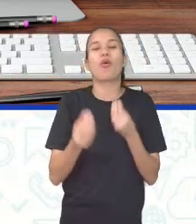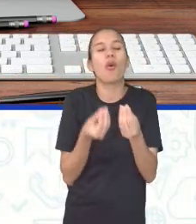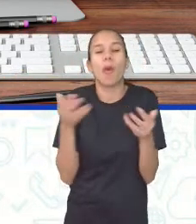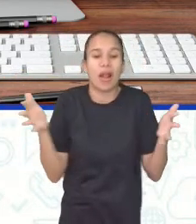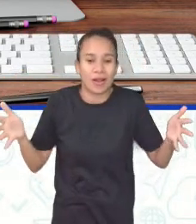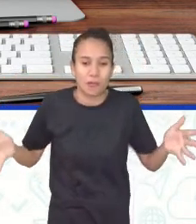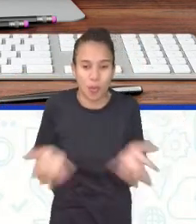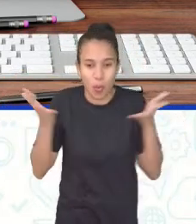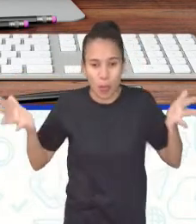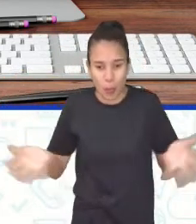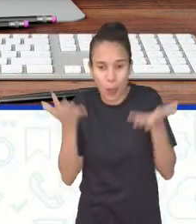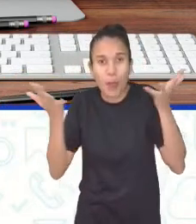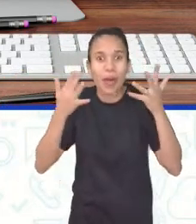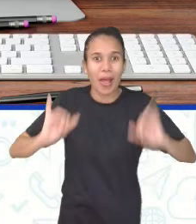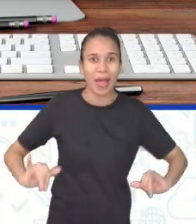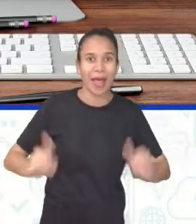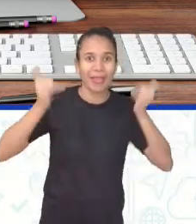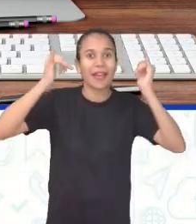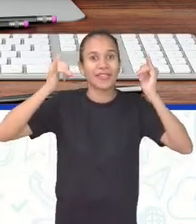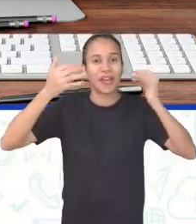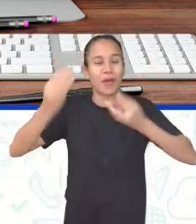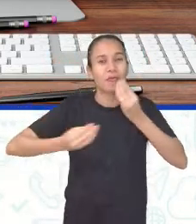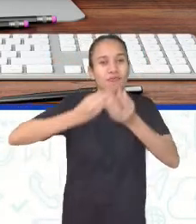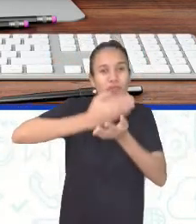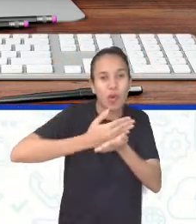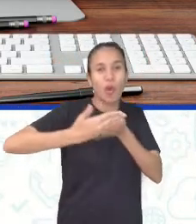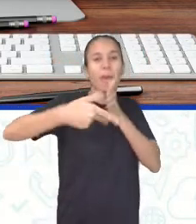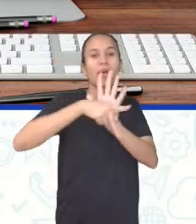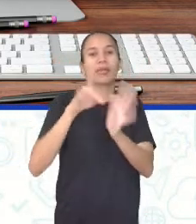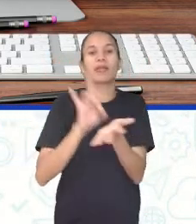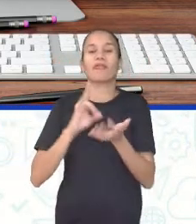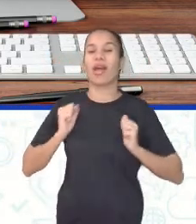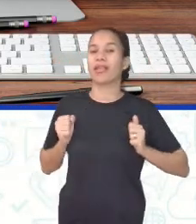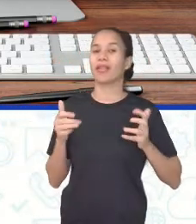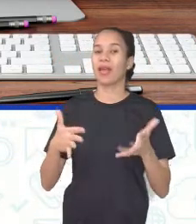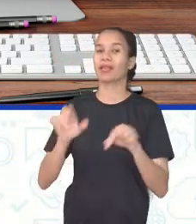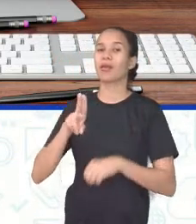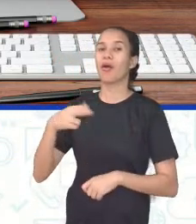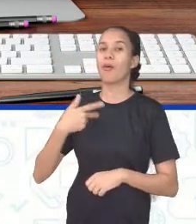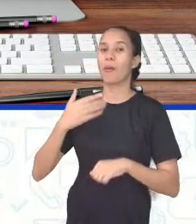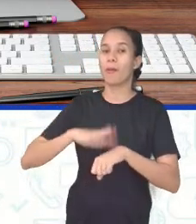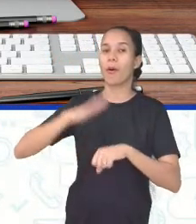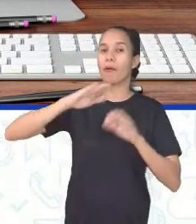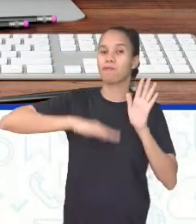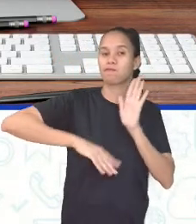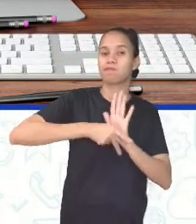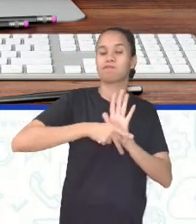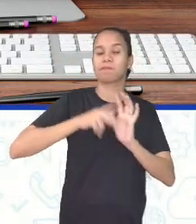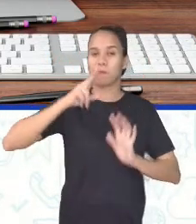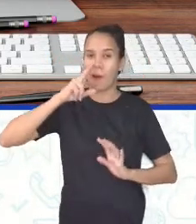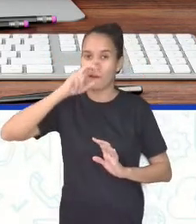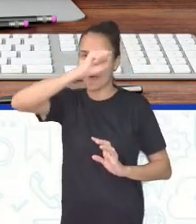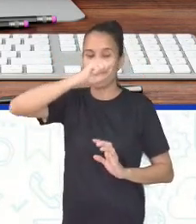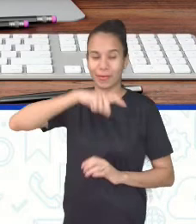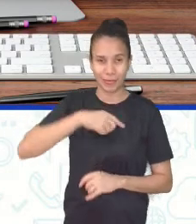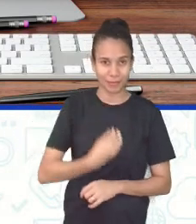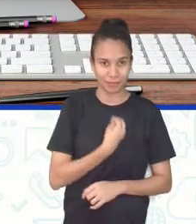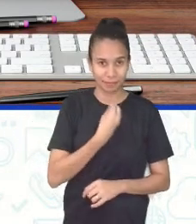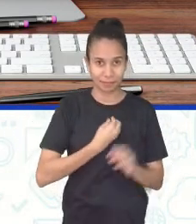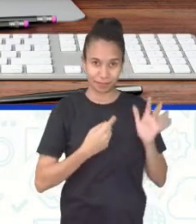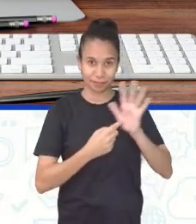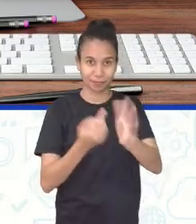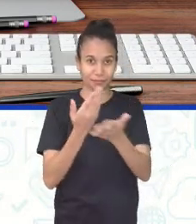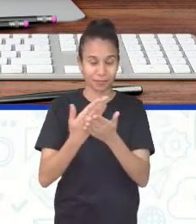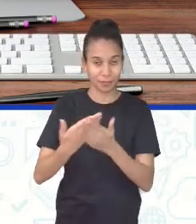é aquilo que me dá energia, é aquilo que desencadeia uma reação ou provoca um aumento de intensidade. Eu mostrei na aula